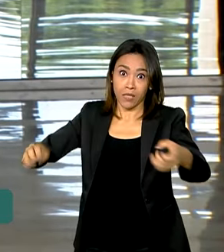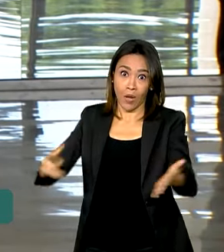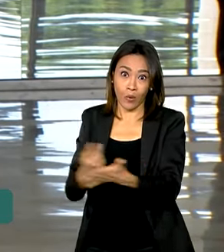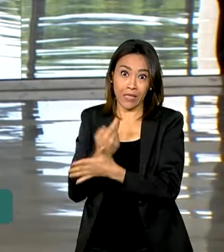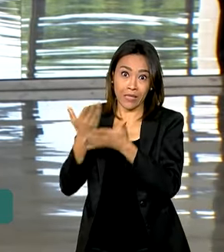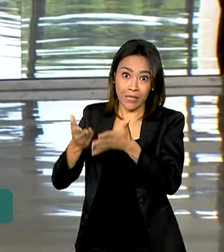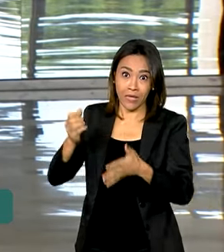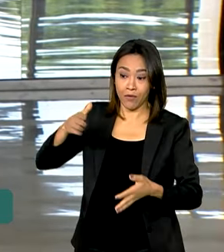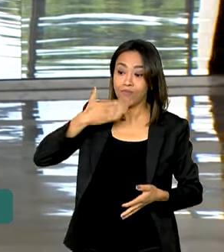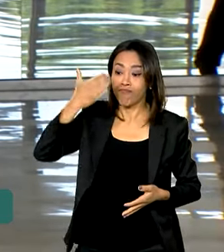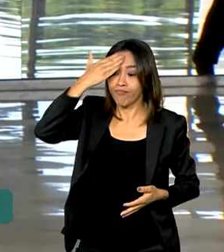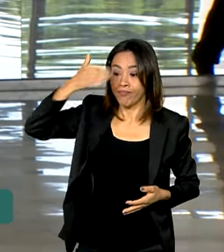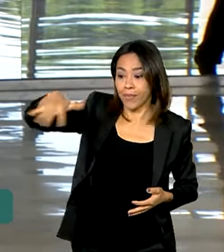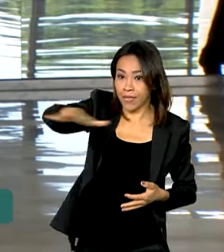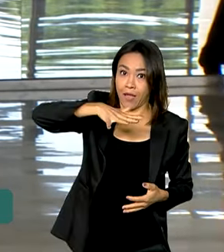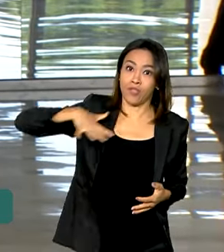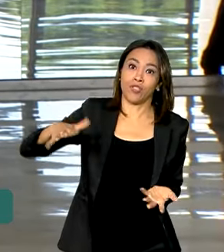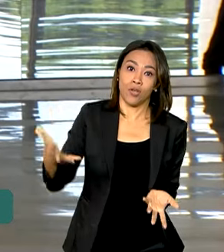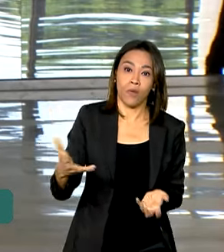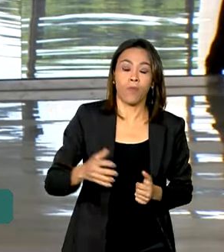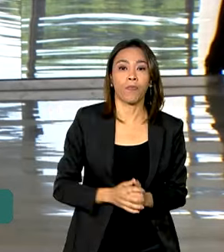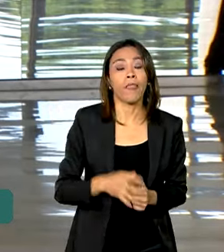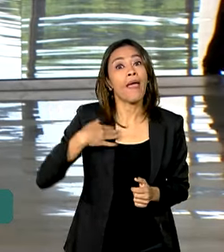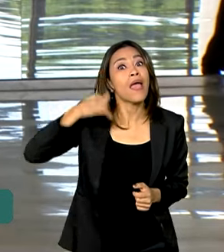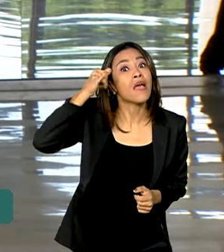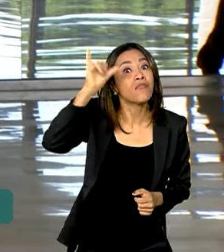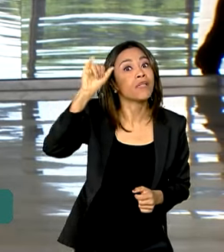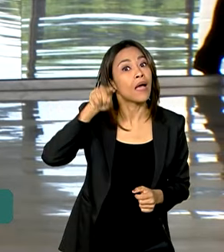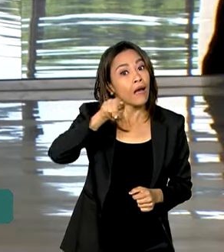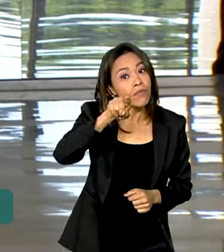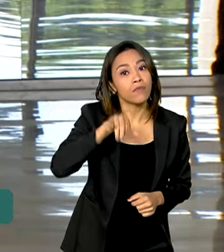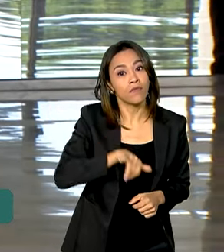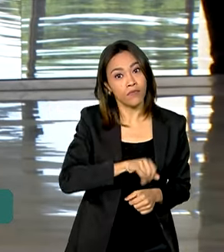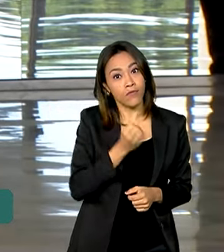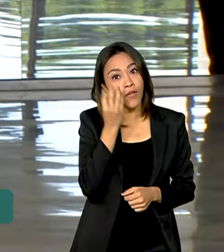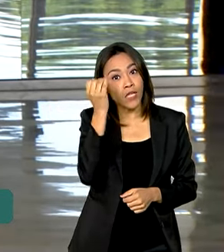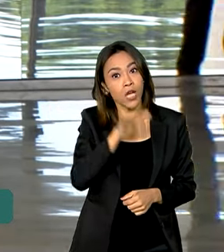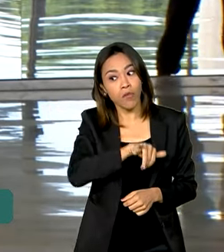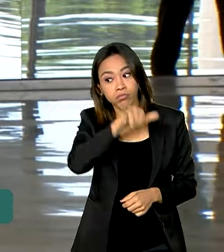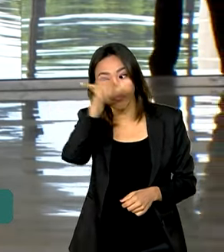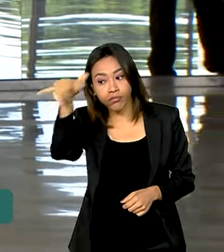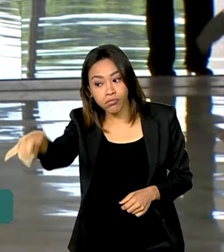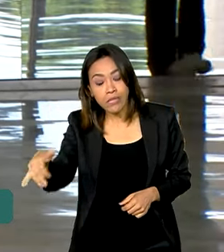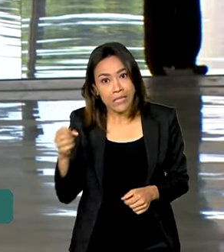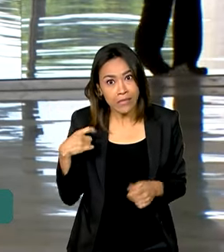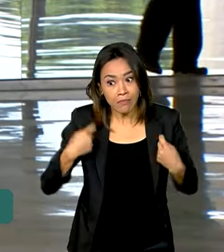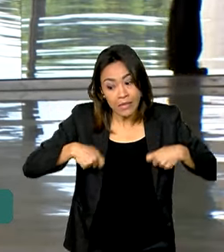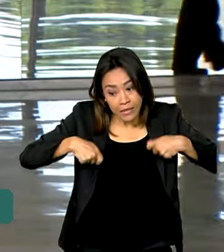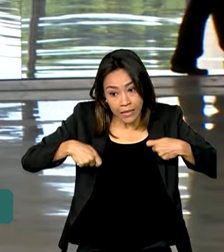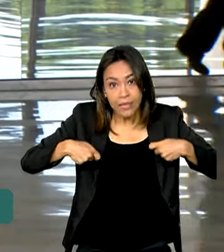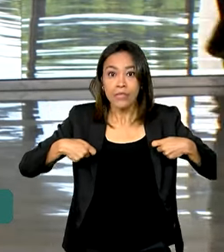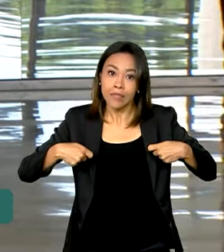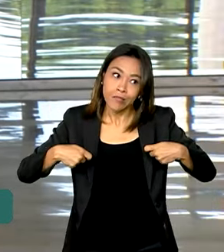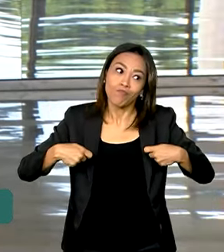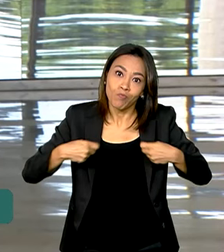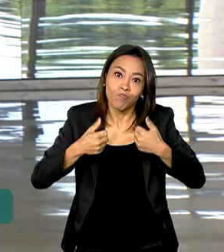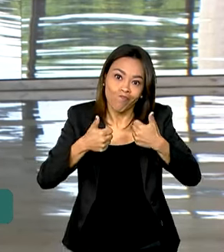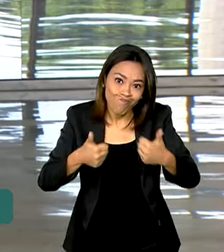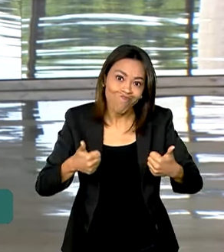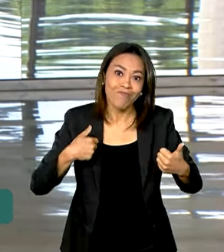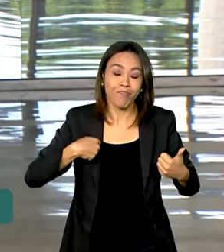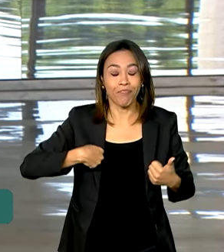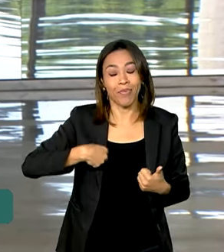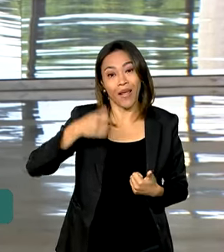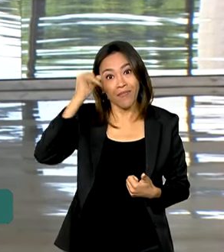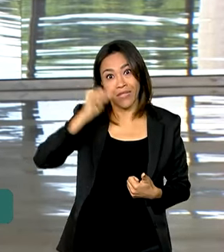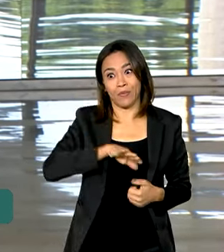Itamaraty também recomendou que os brasileiros evitem viagens a esses locais, ao menos que elas sejam necessárias, fundamentais, eles evitem até aqueles